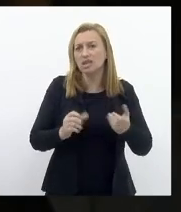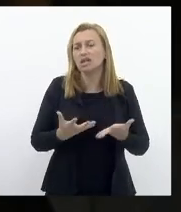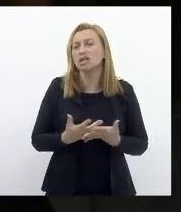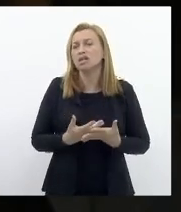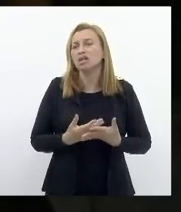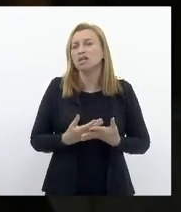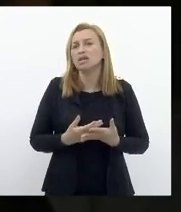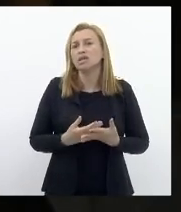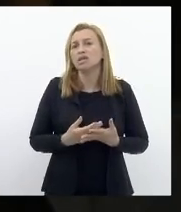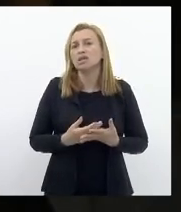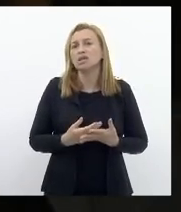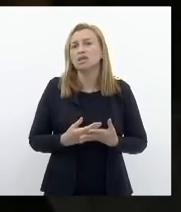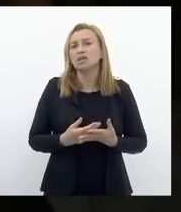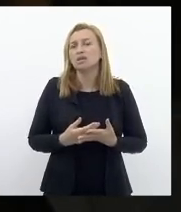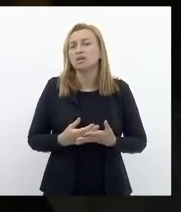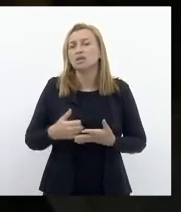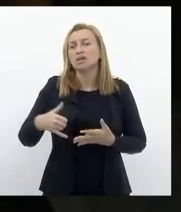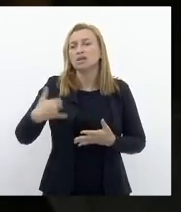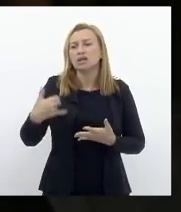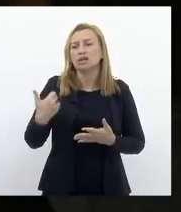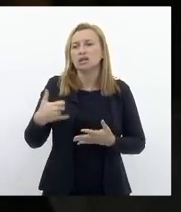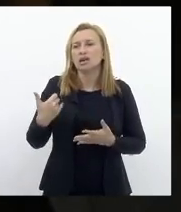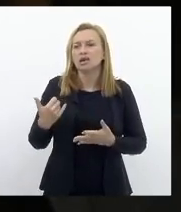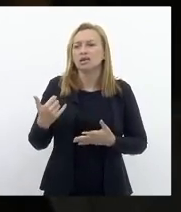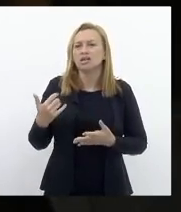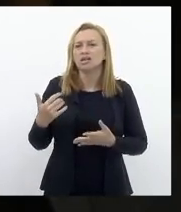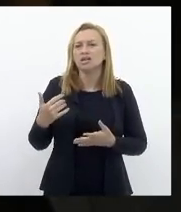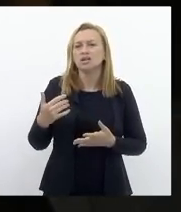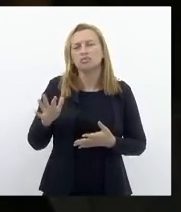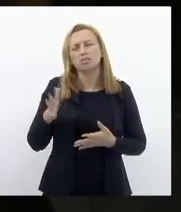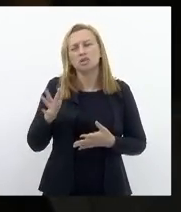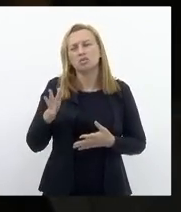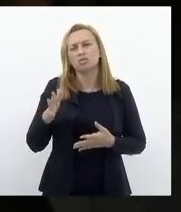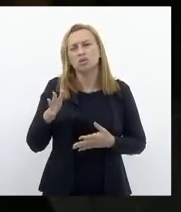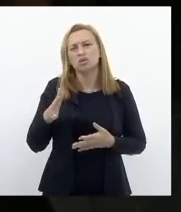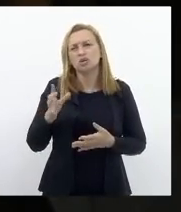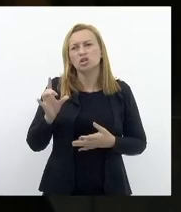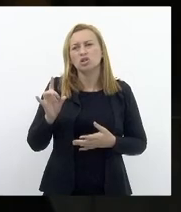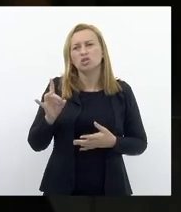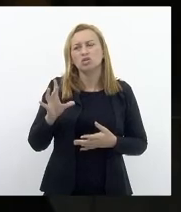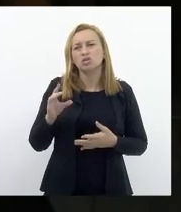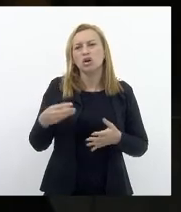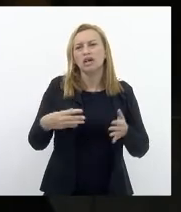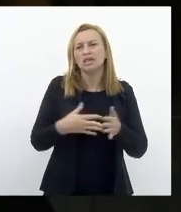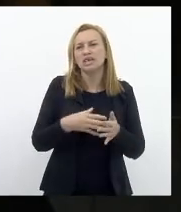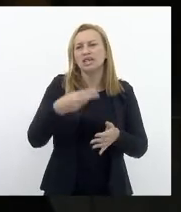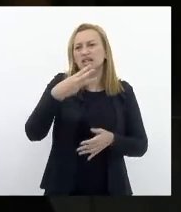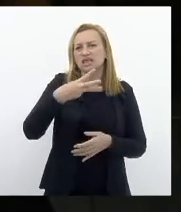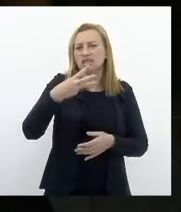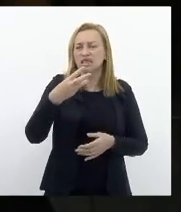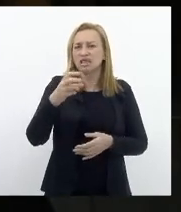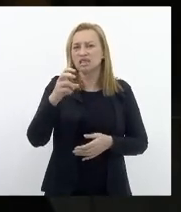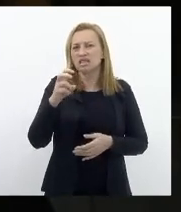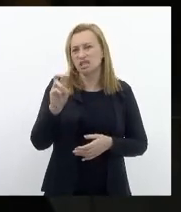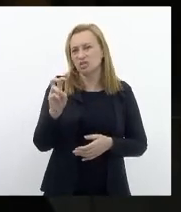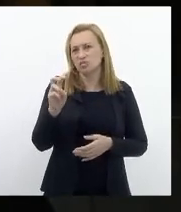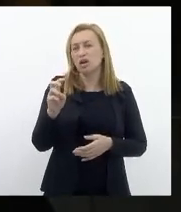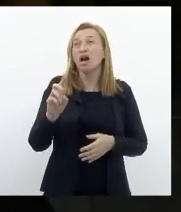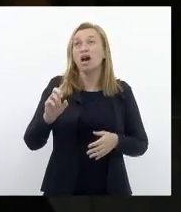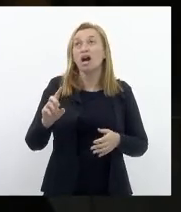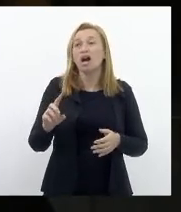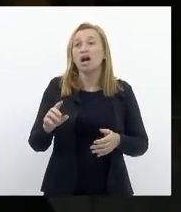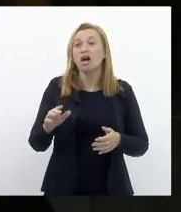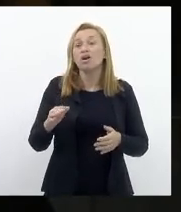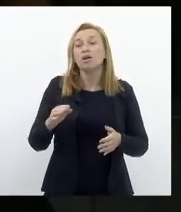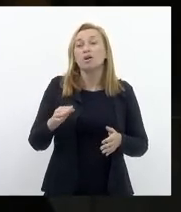que a faixa etária Do doador Faixa etária do doador Não seja apenas Até 35 anos Era até 55 anos O Ministério da